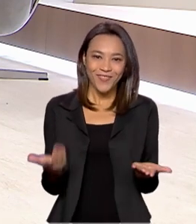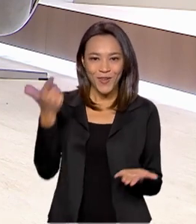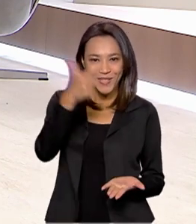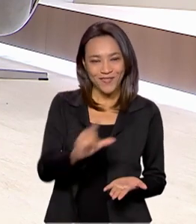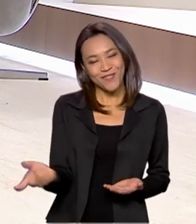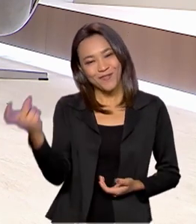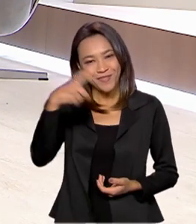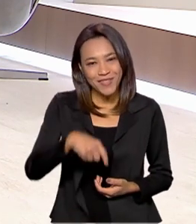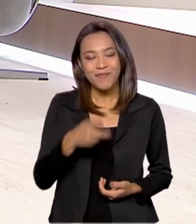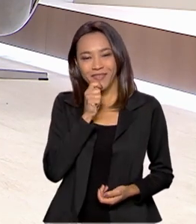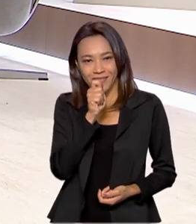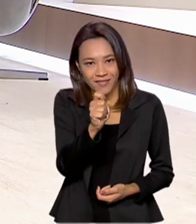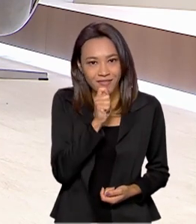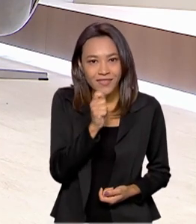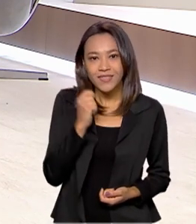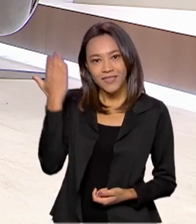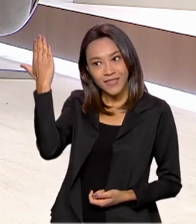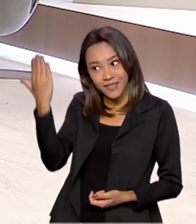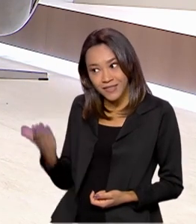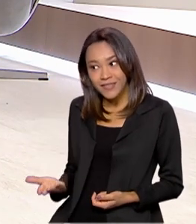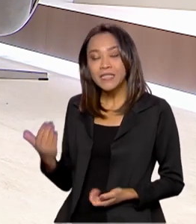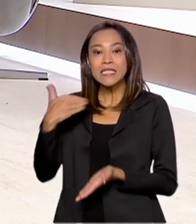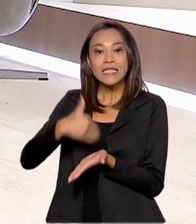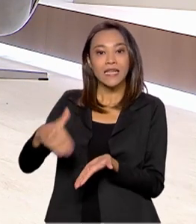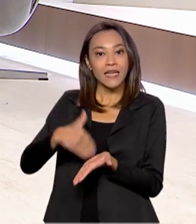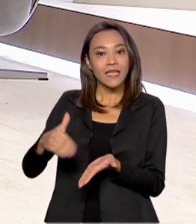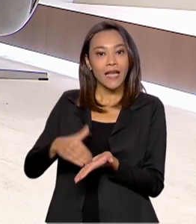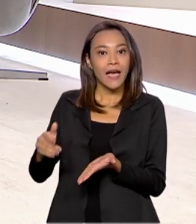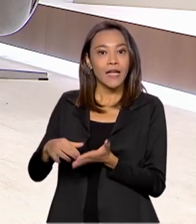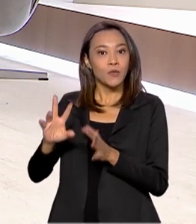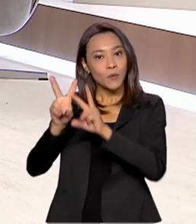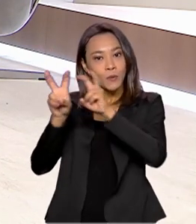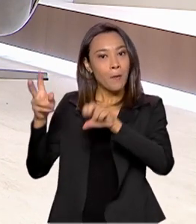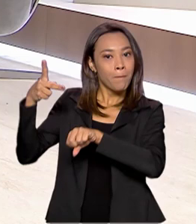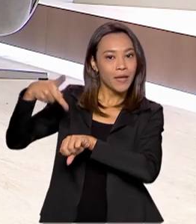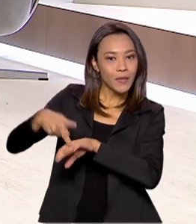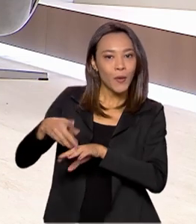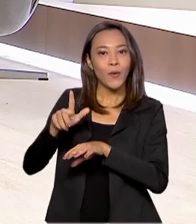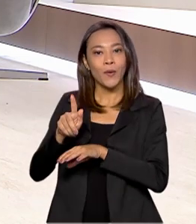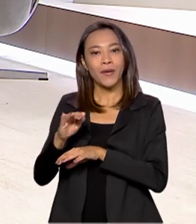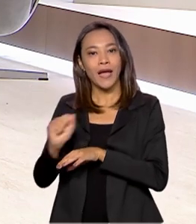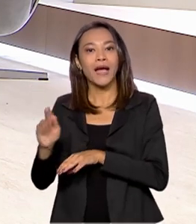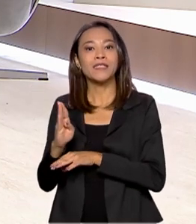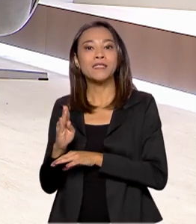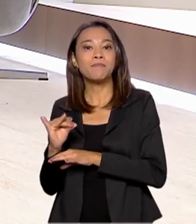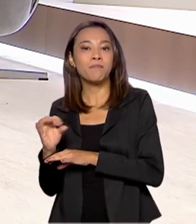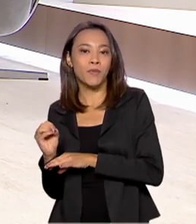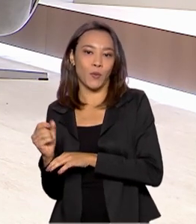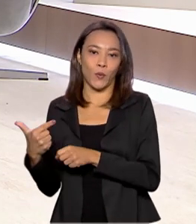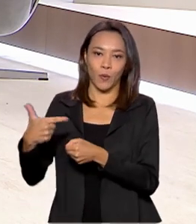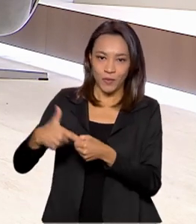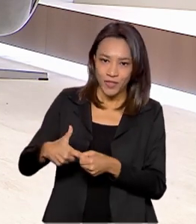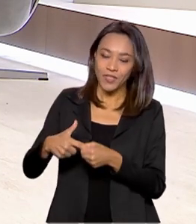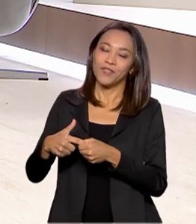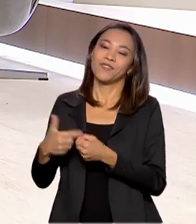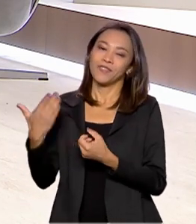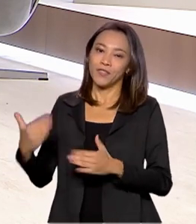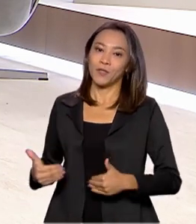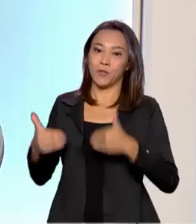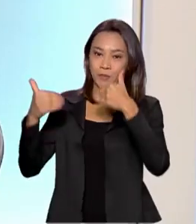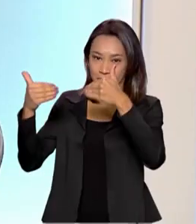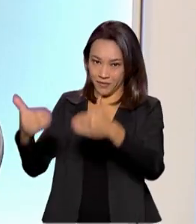Voltamos com o Brasil em pauta, entrevistado é o secretário de Petróleo, Gás Natural e Biocombustíveis do Ministério de Minas e Energia,